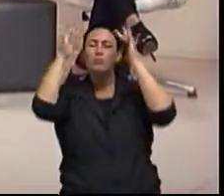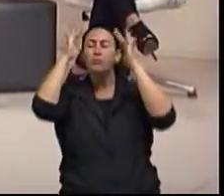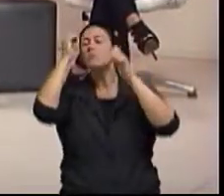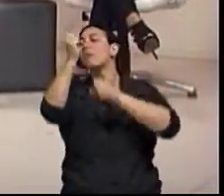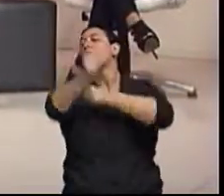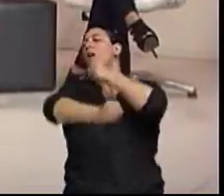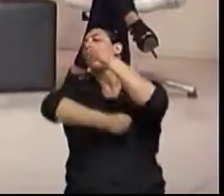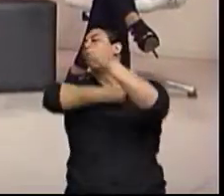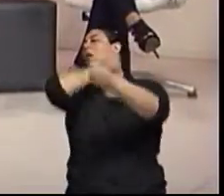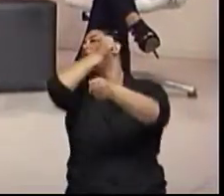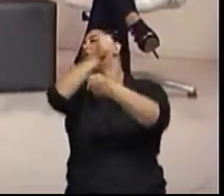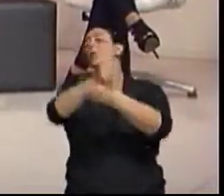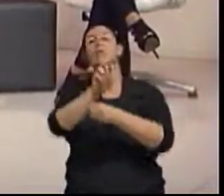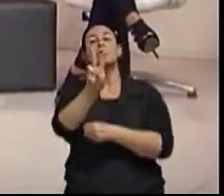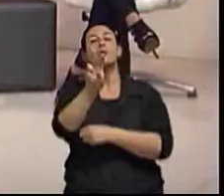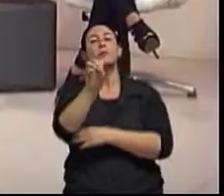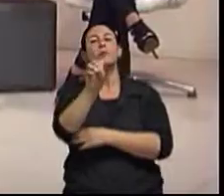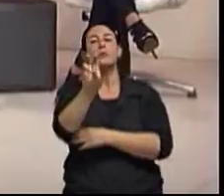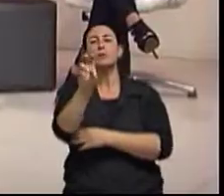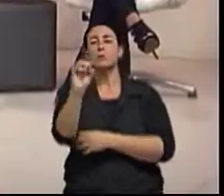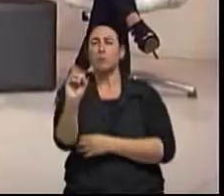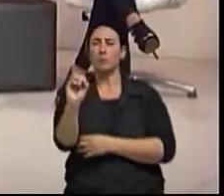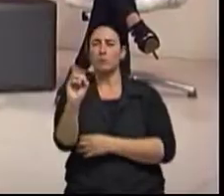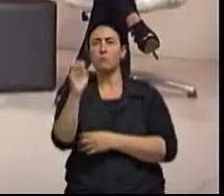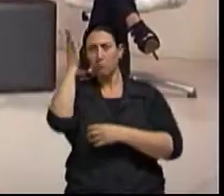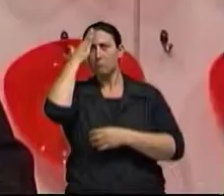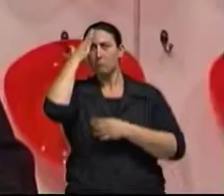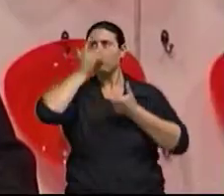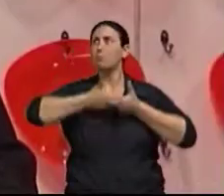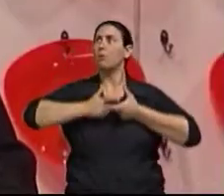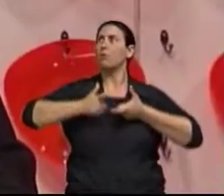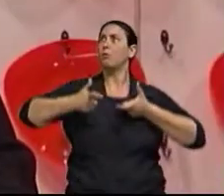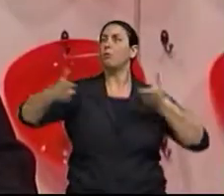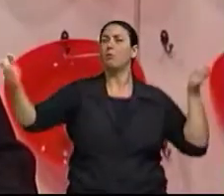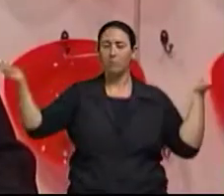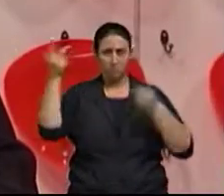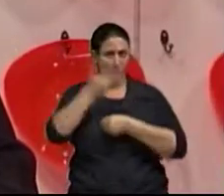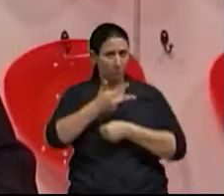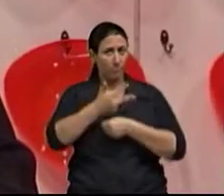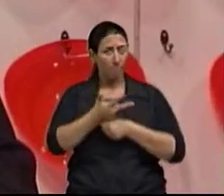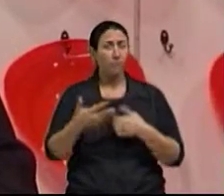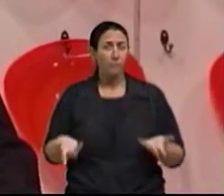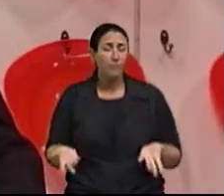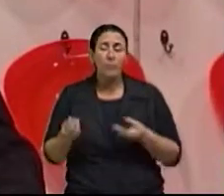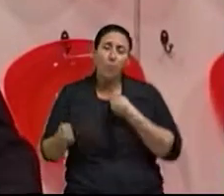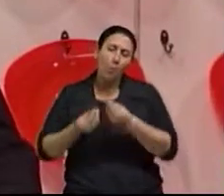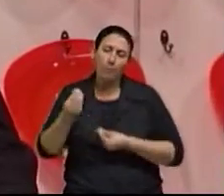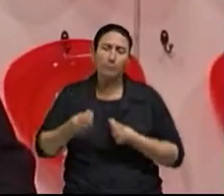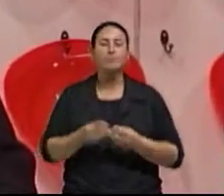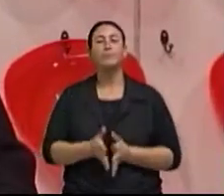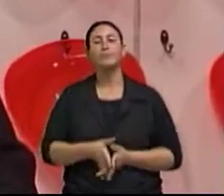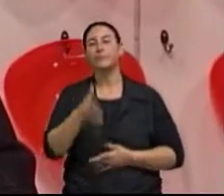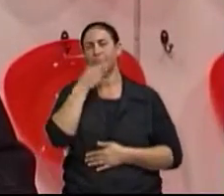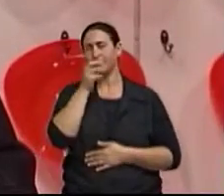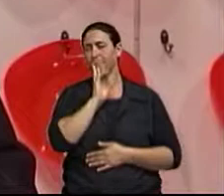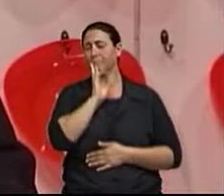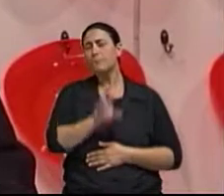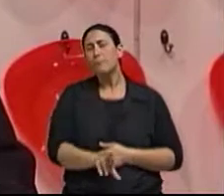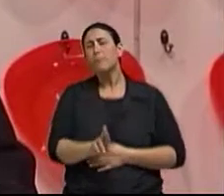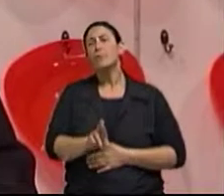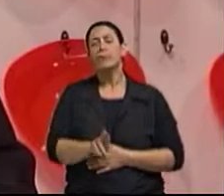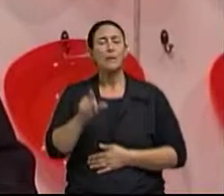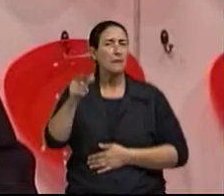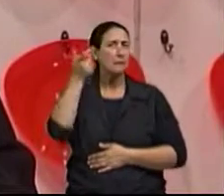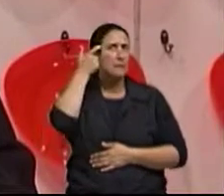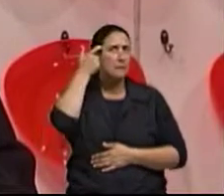Como é que se irá? Porque a população vai ser imensa. Certamente. Então, assim, 2050, segundo as projeções aí que a Isabel